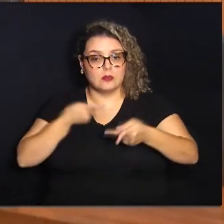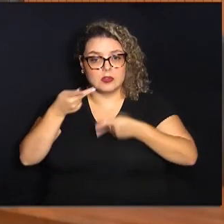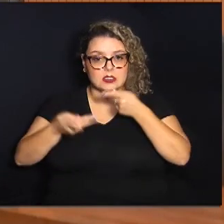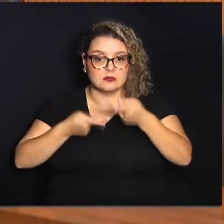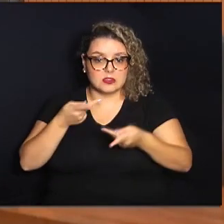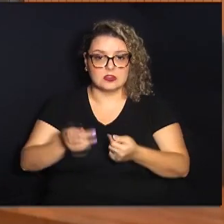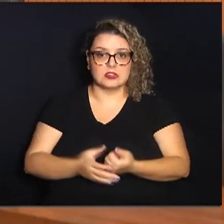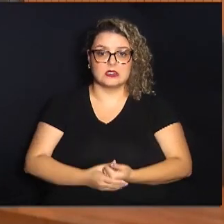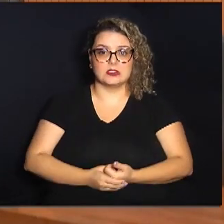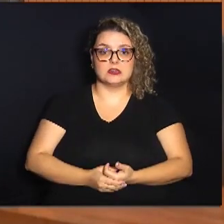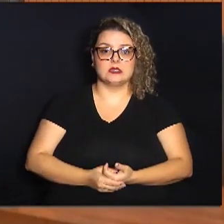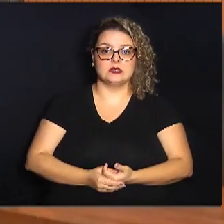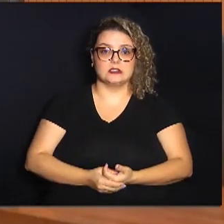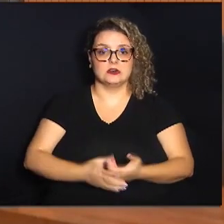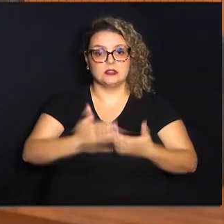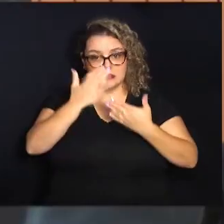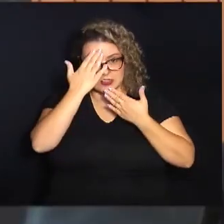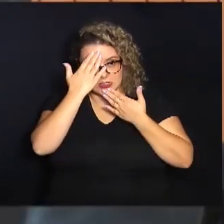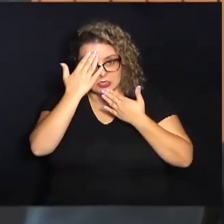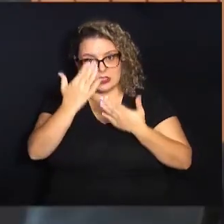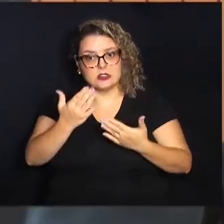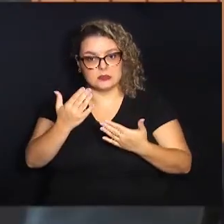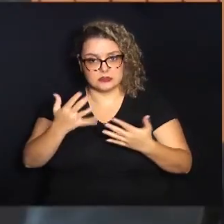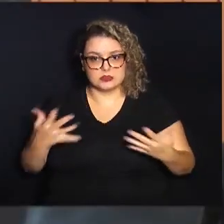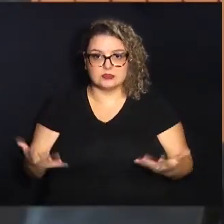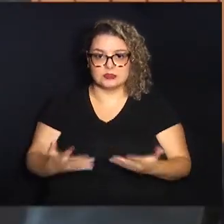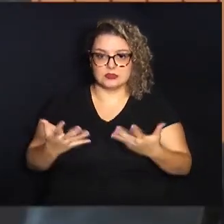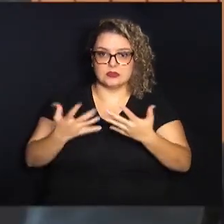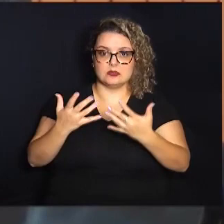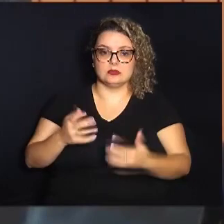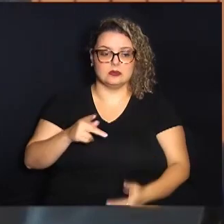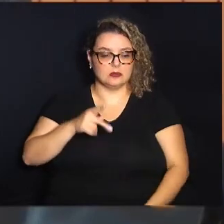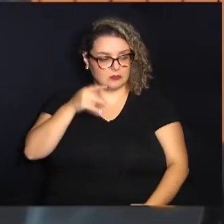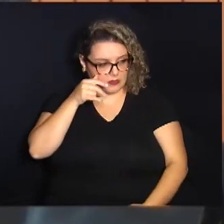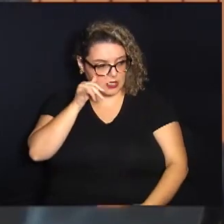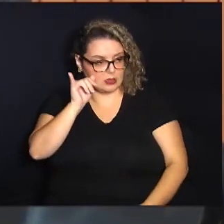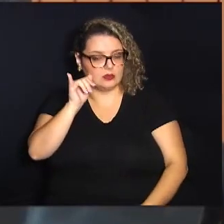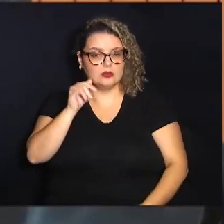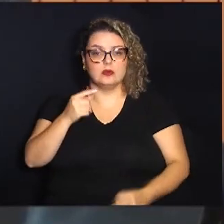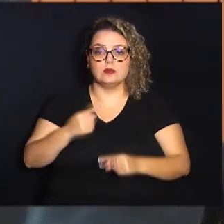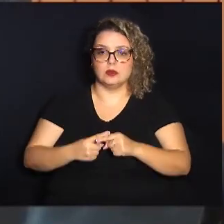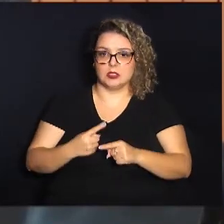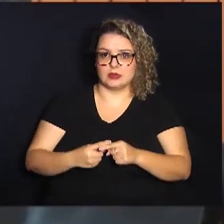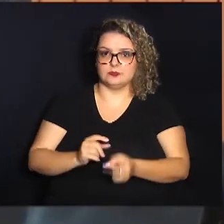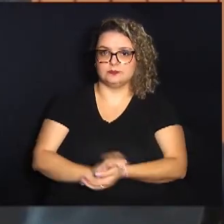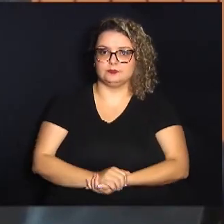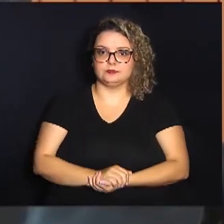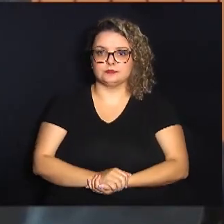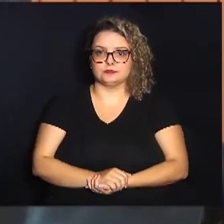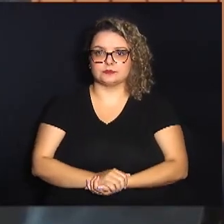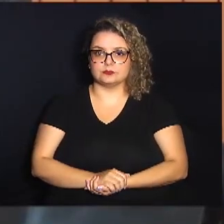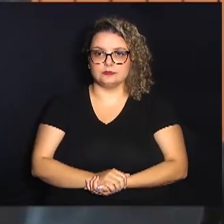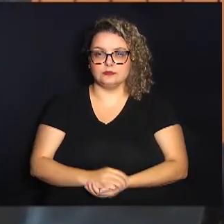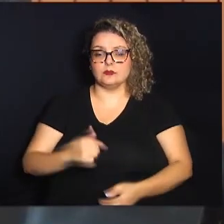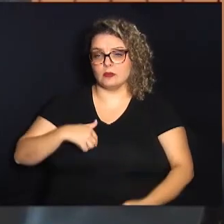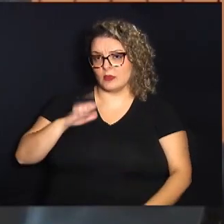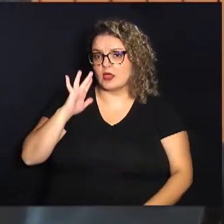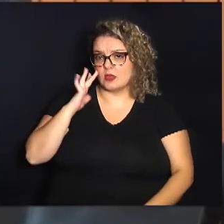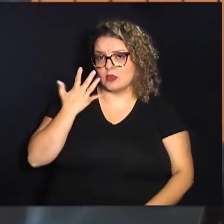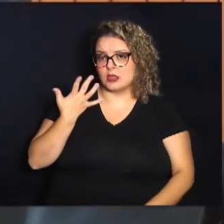agradecendo essa iniciativa, Paulo, porque eu acho que